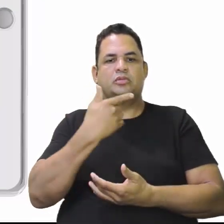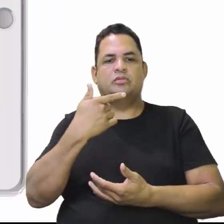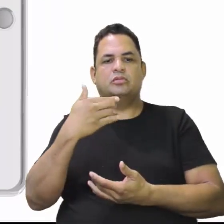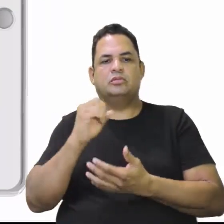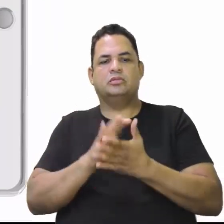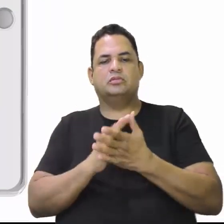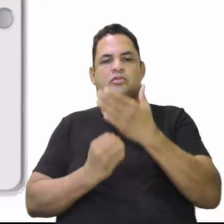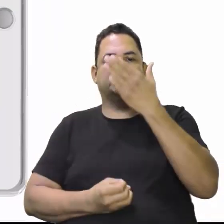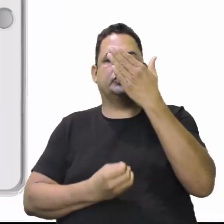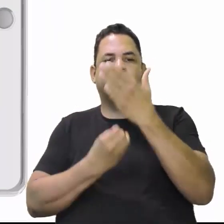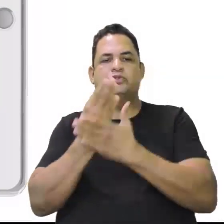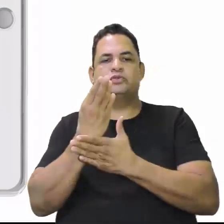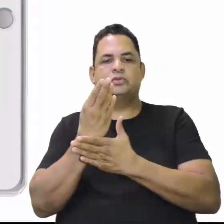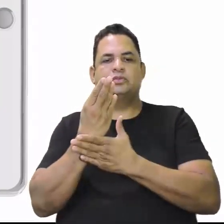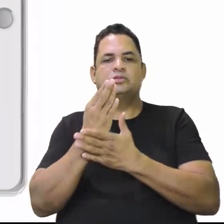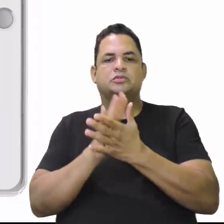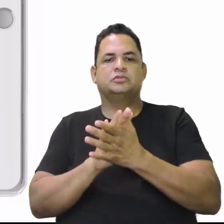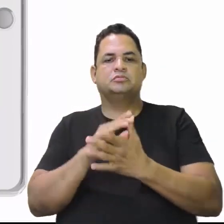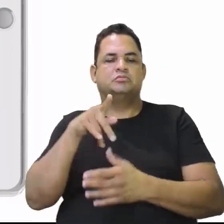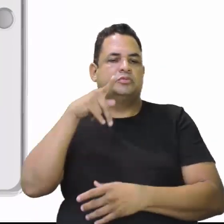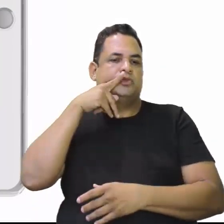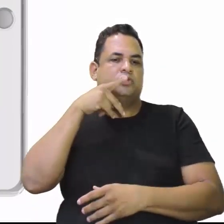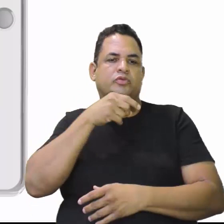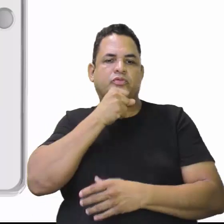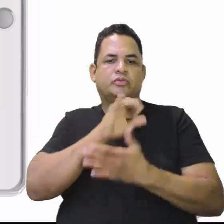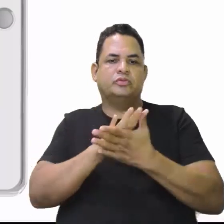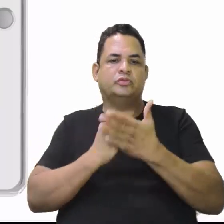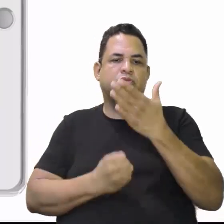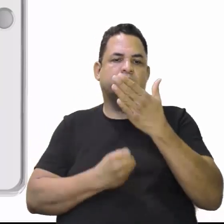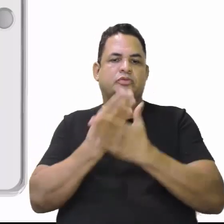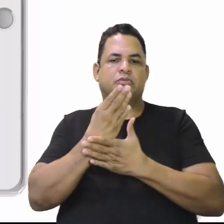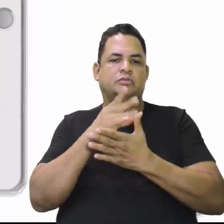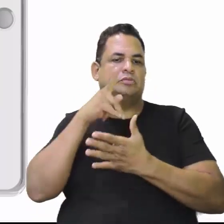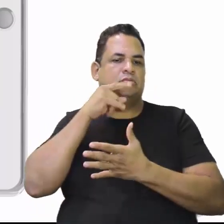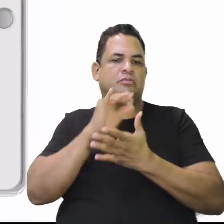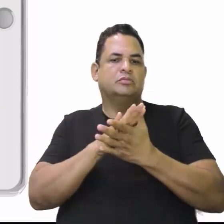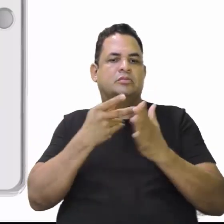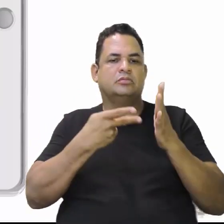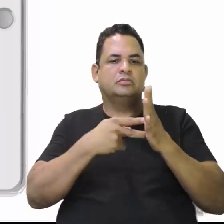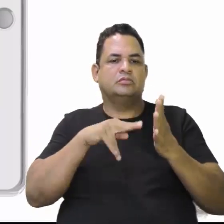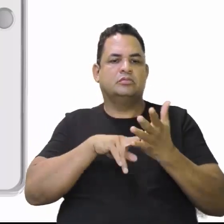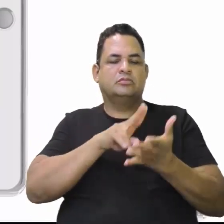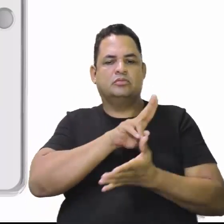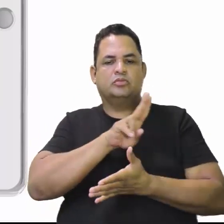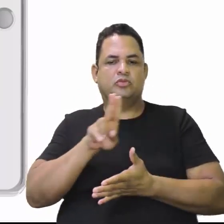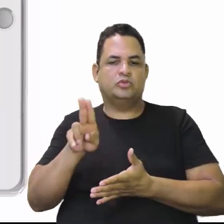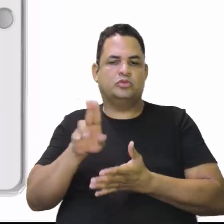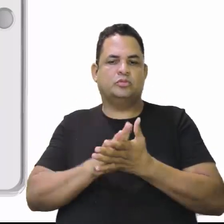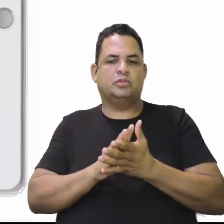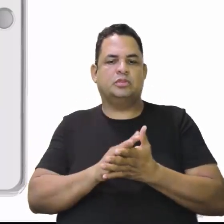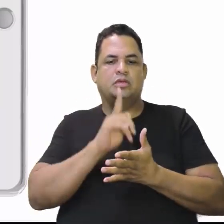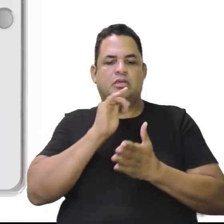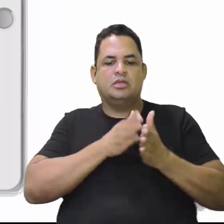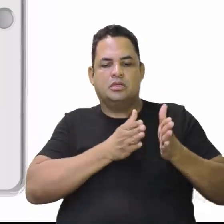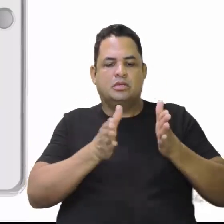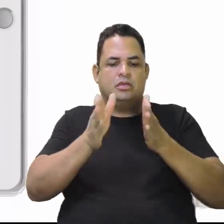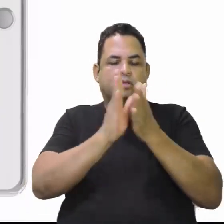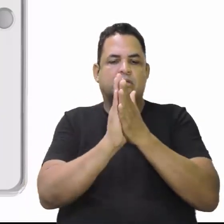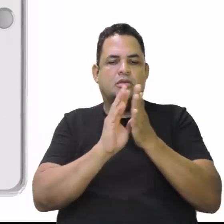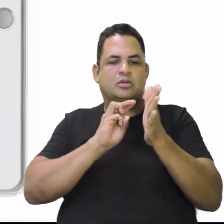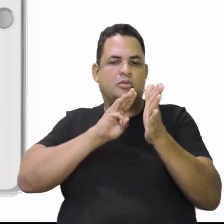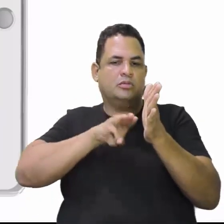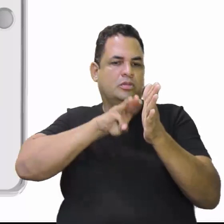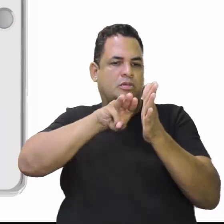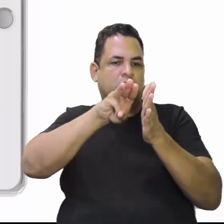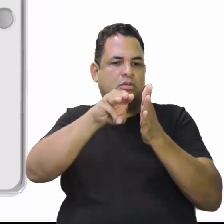tratamos sobre a criação de Porto Velho. O surgimento de Porto Velho, o significado do nome Rio Madeira, os